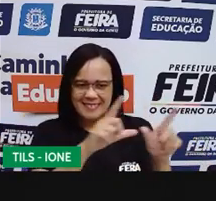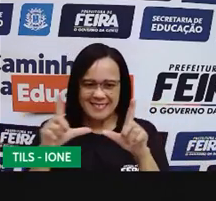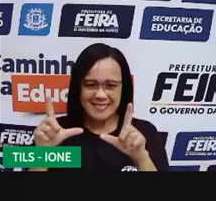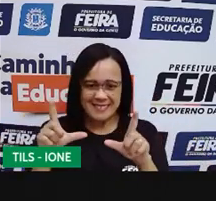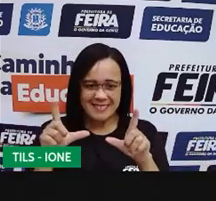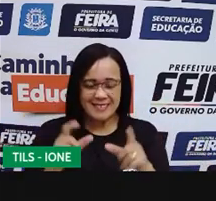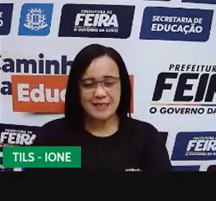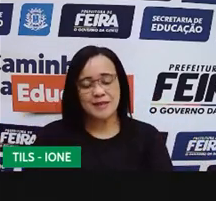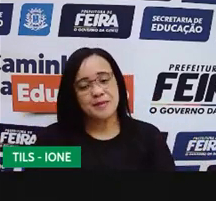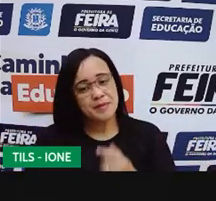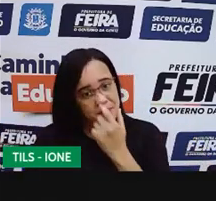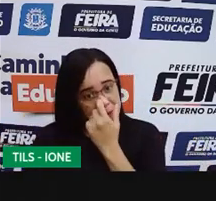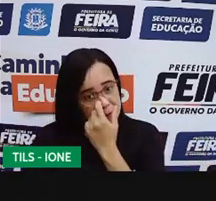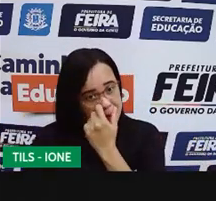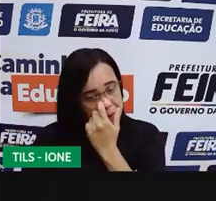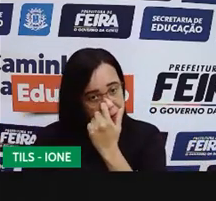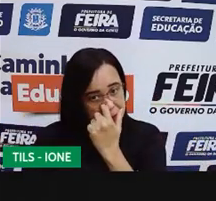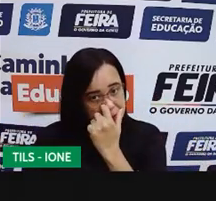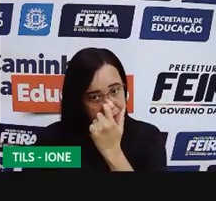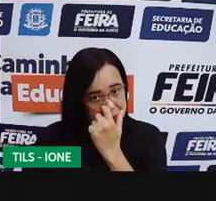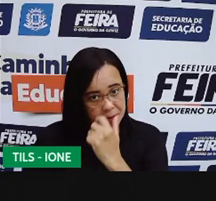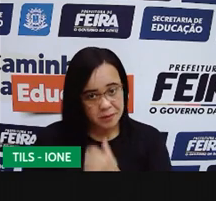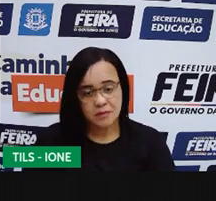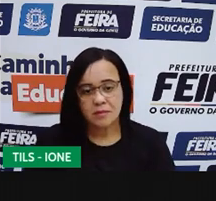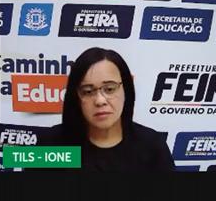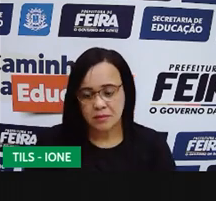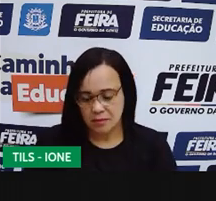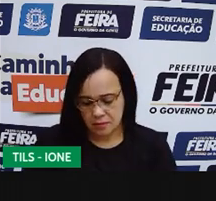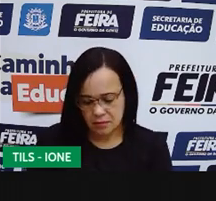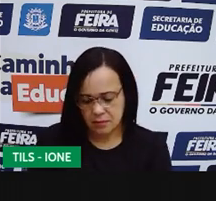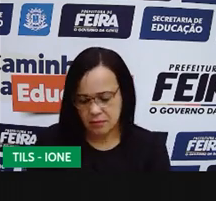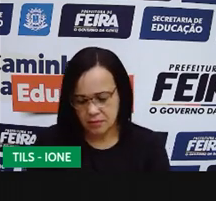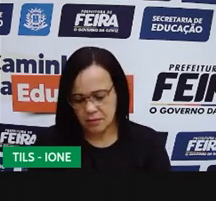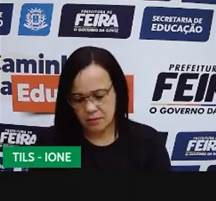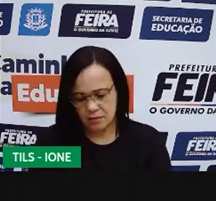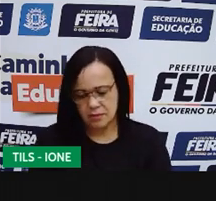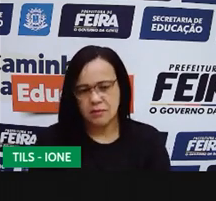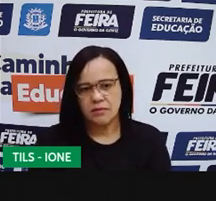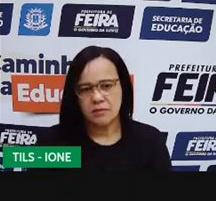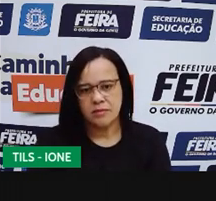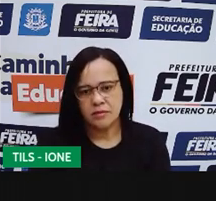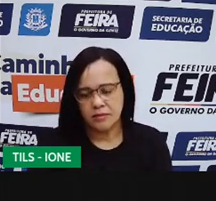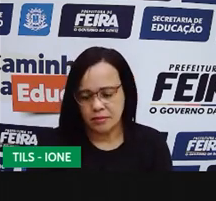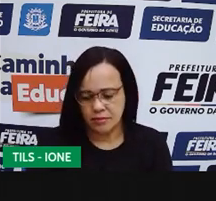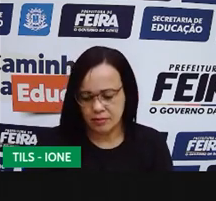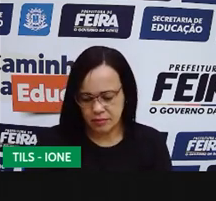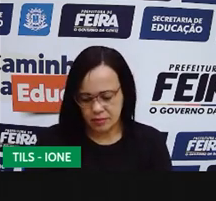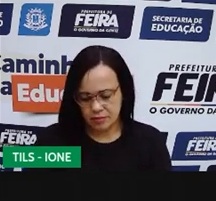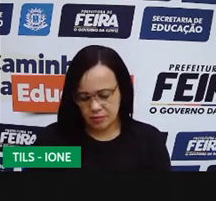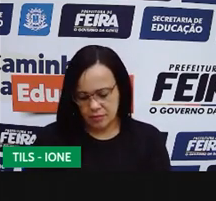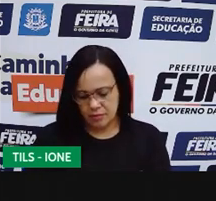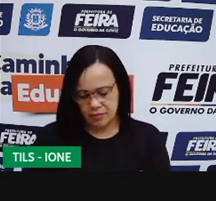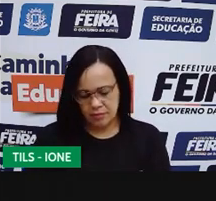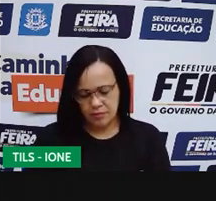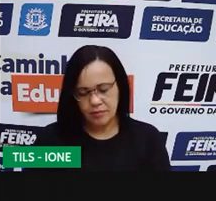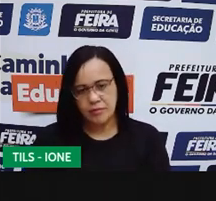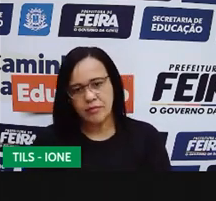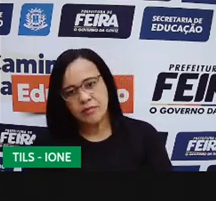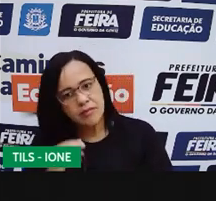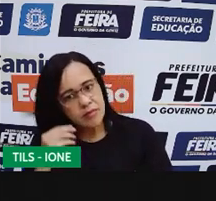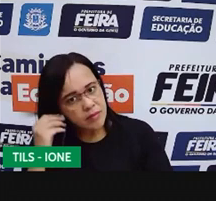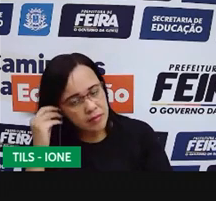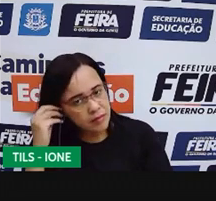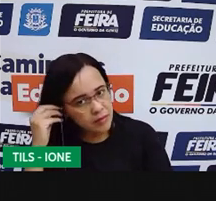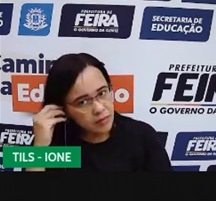Ai, Tiago, estou preocupada. Não sei como começar a fazer a tarefa que temos para amanhã. Temos que fazer uma árvore